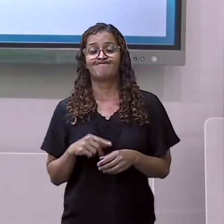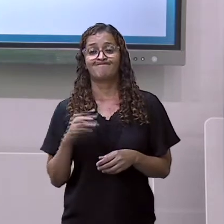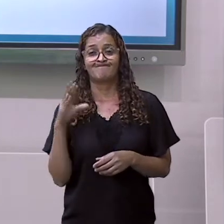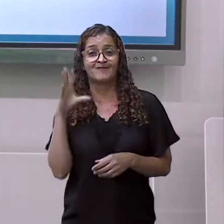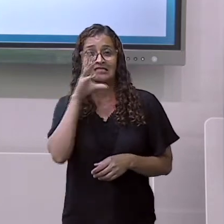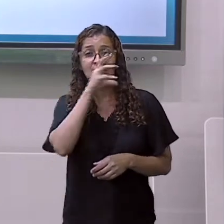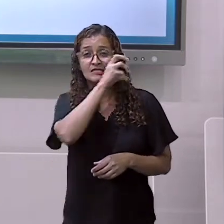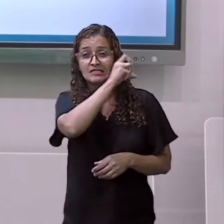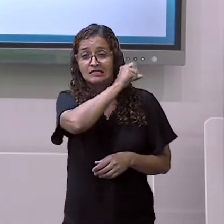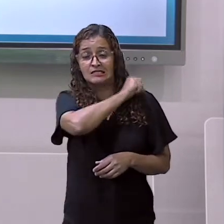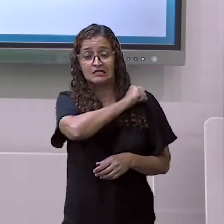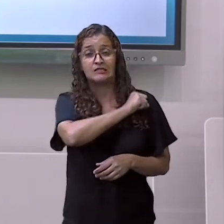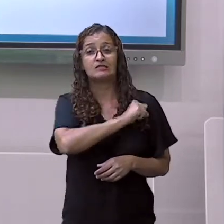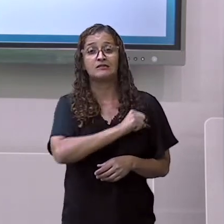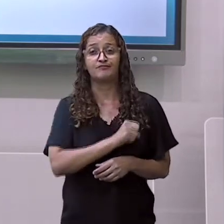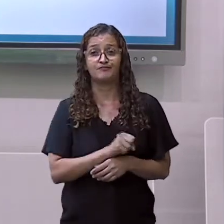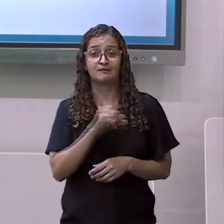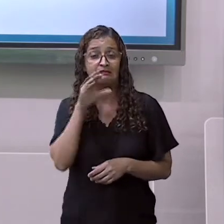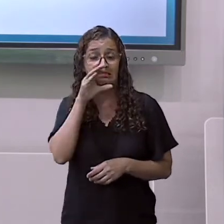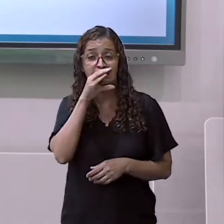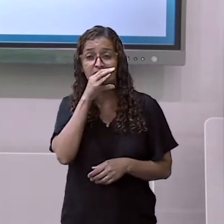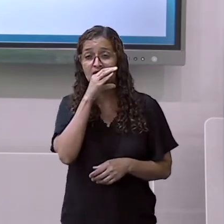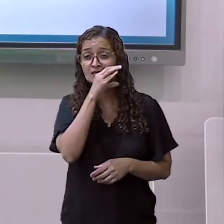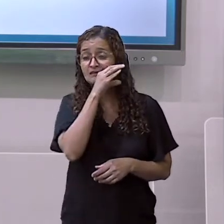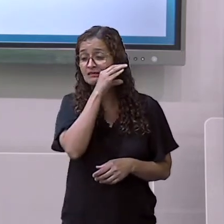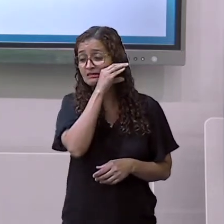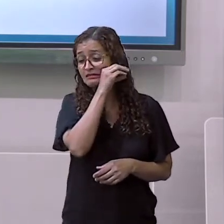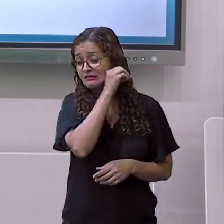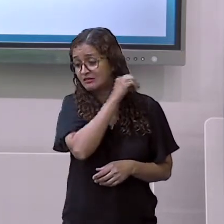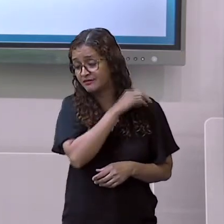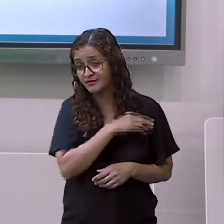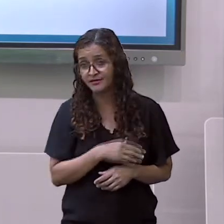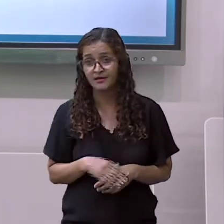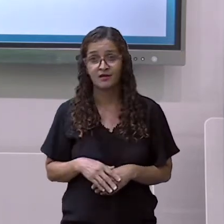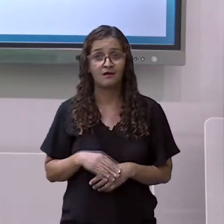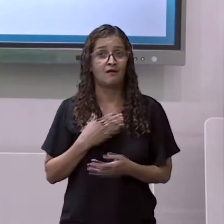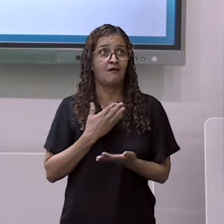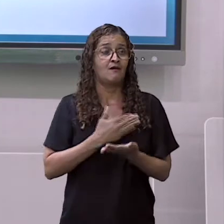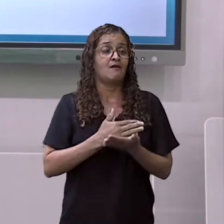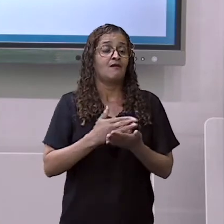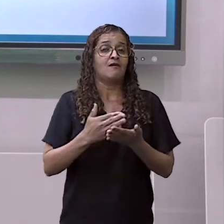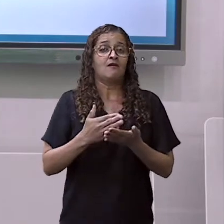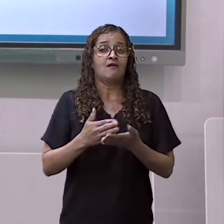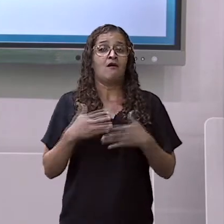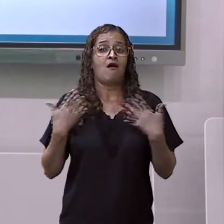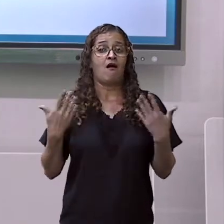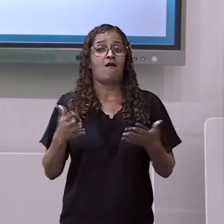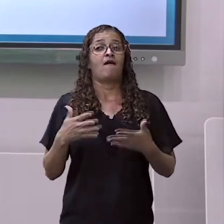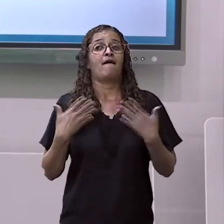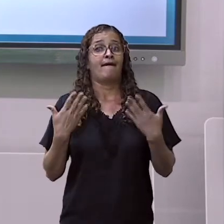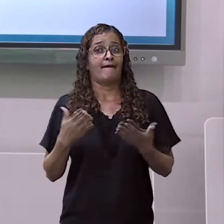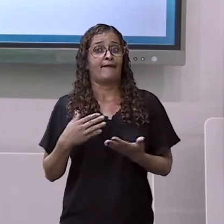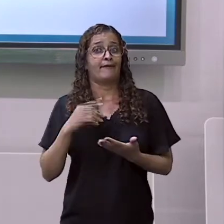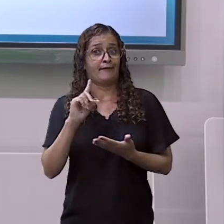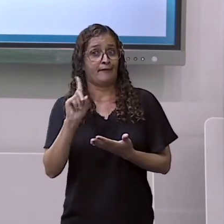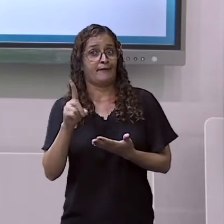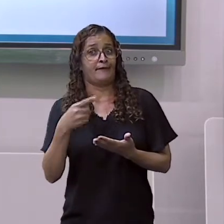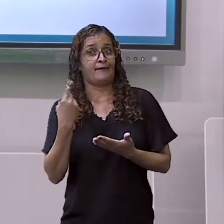uma cidade bem quente. Então, quando começa o verão mesmo, mais quente fica ainda.